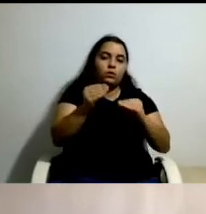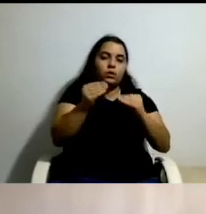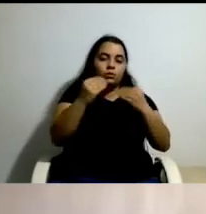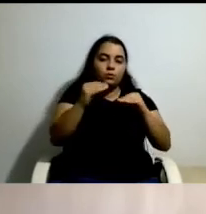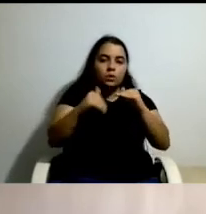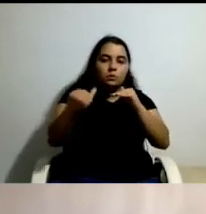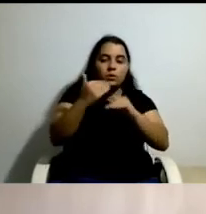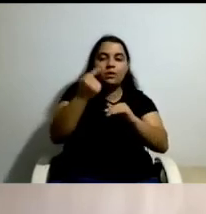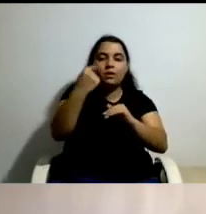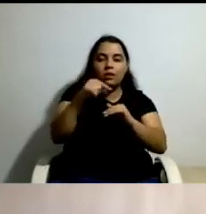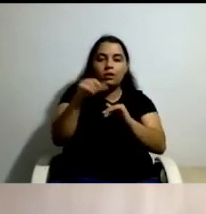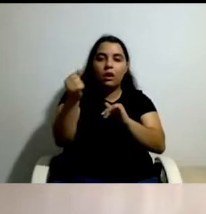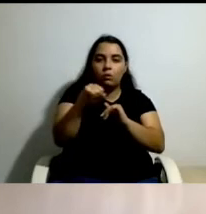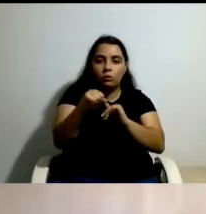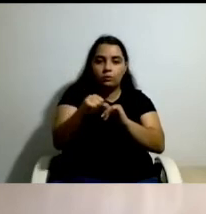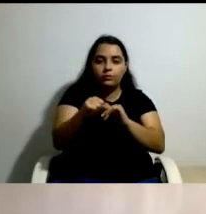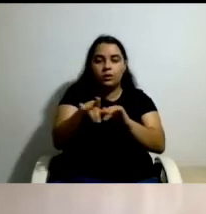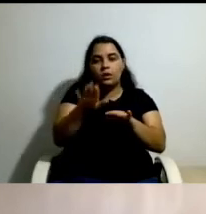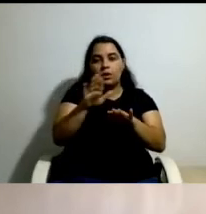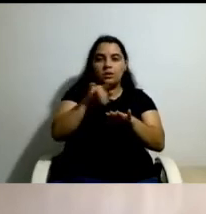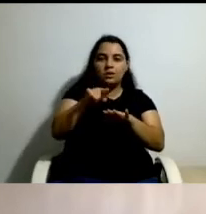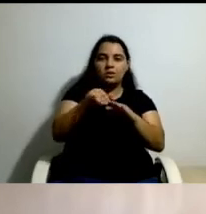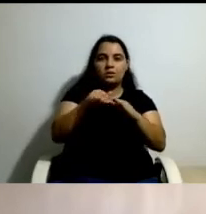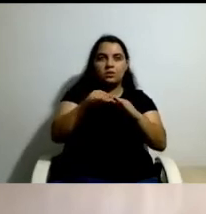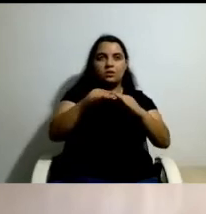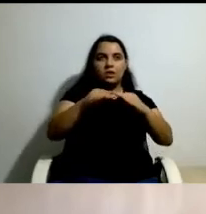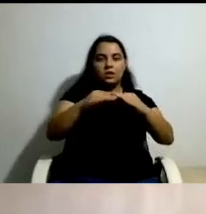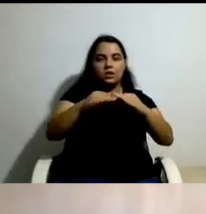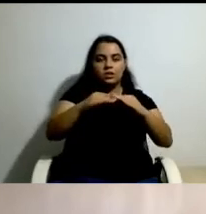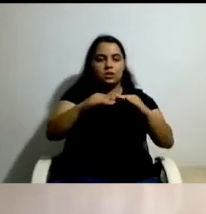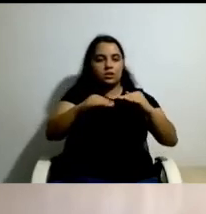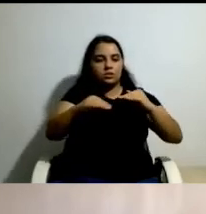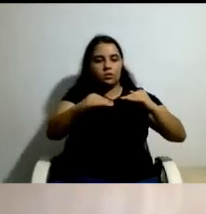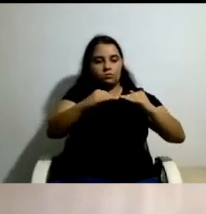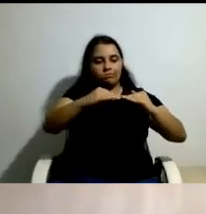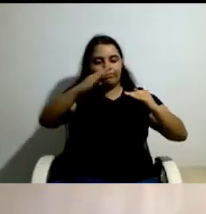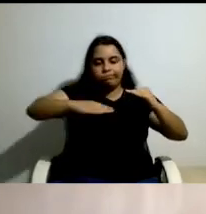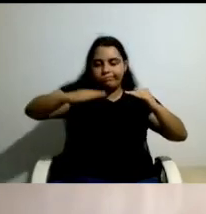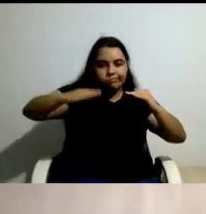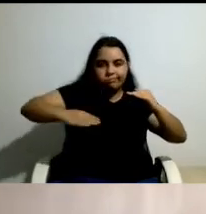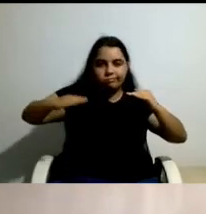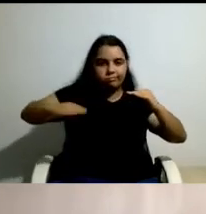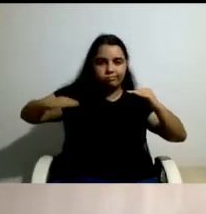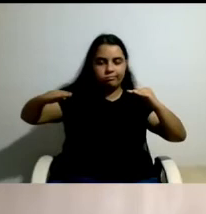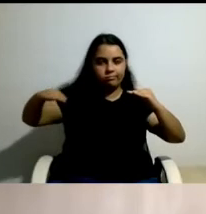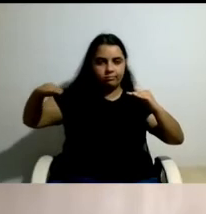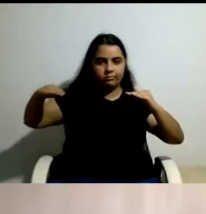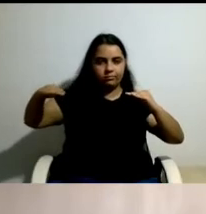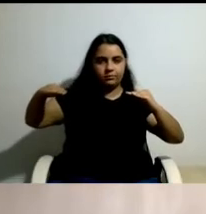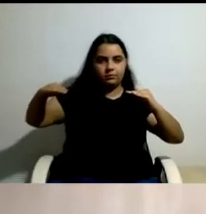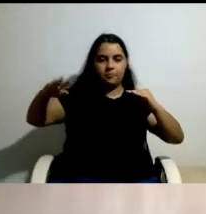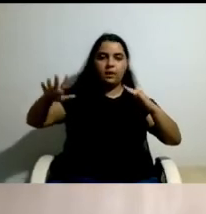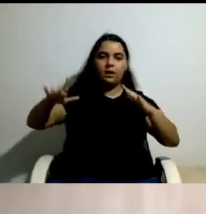as assimetrias socioeconómicas e não permite testar as